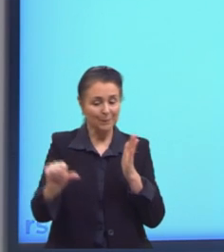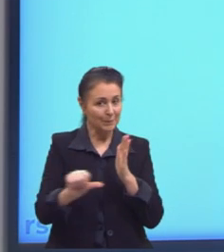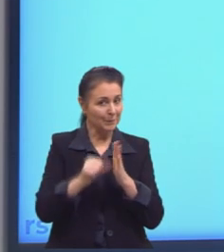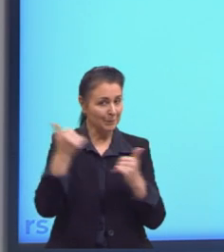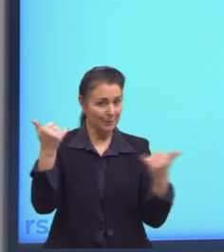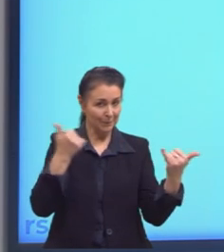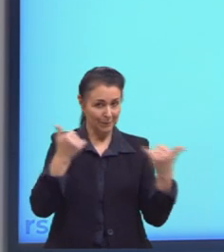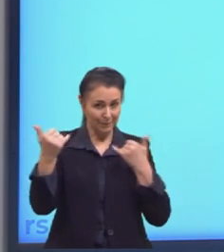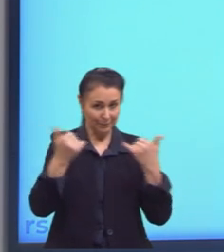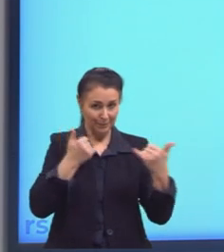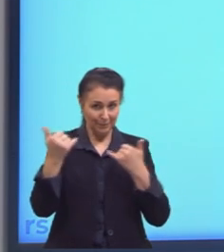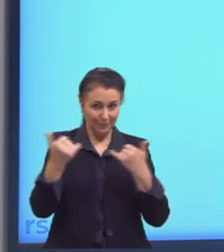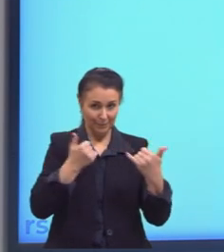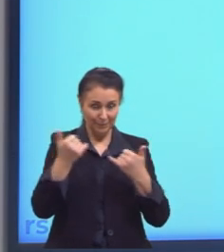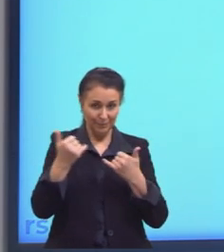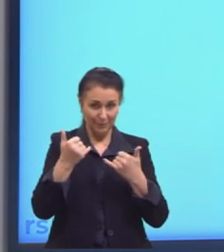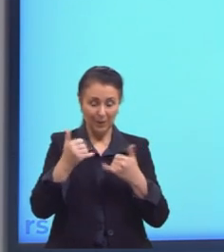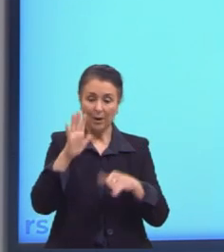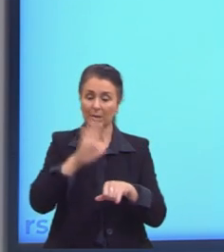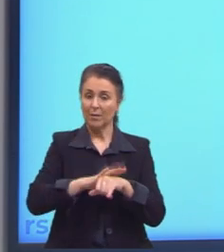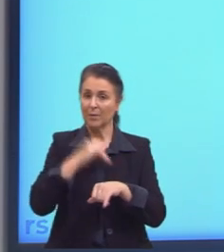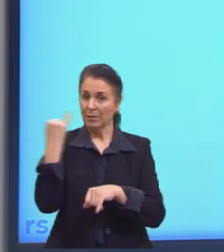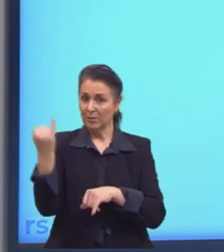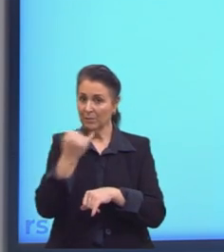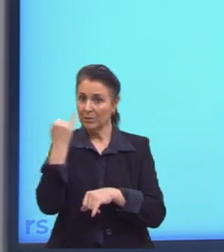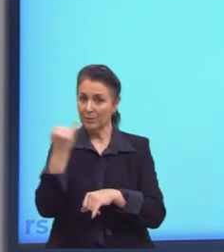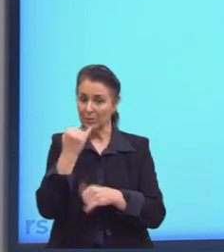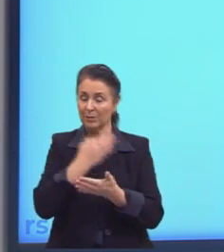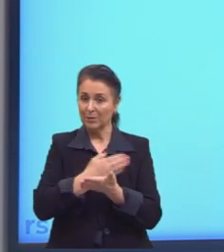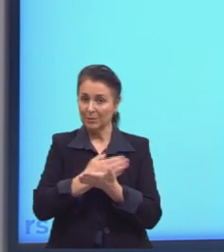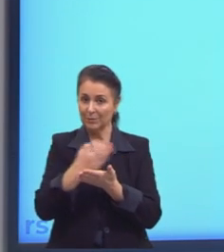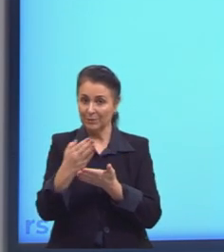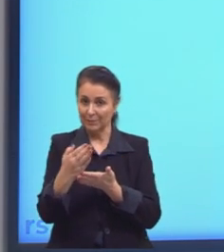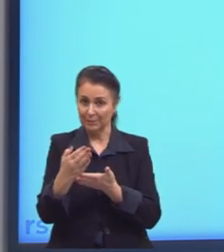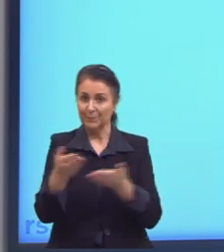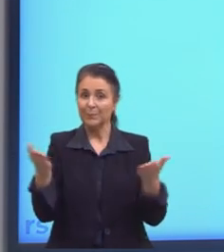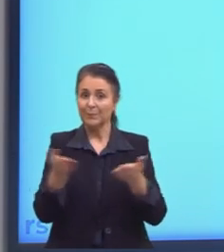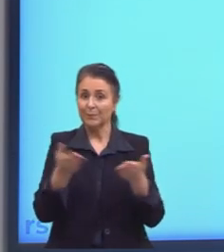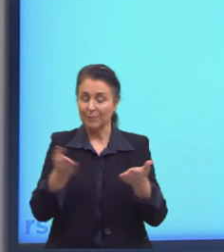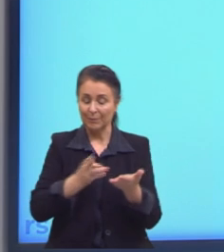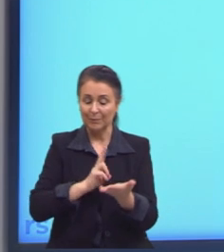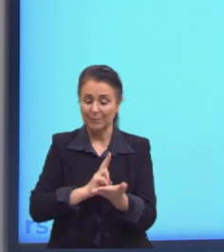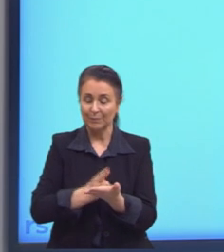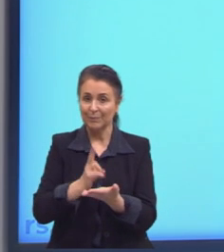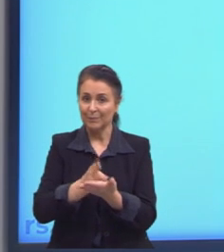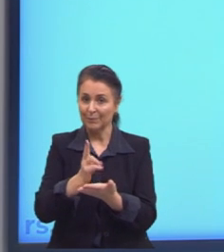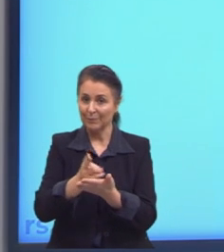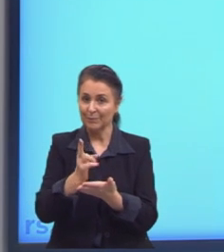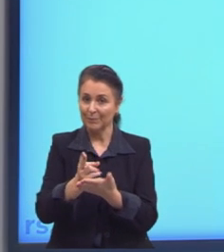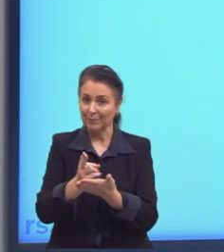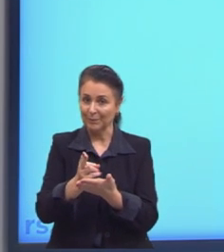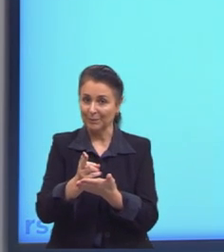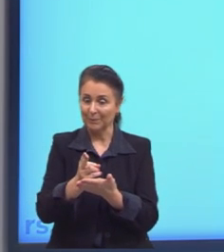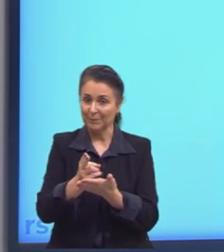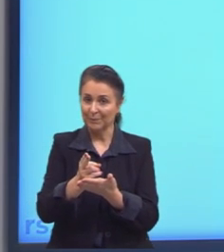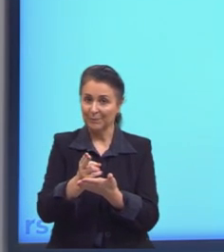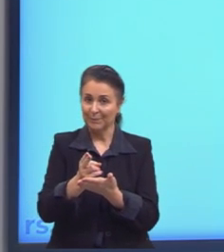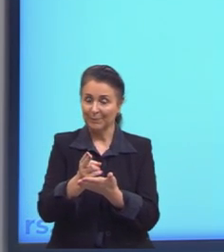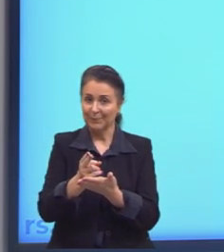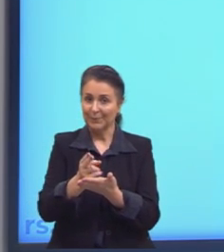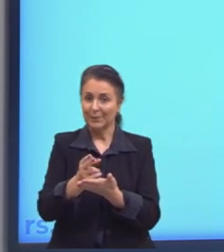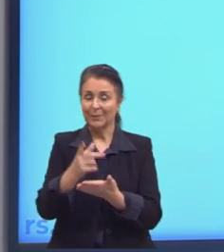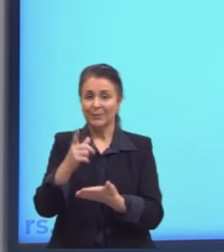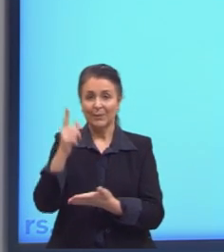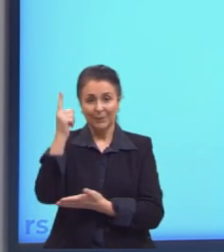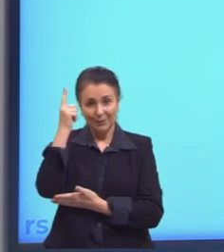tinha, que eu determinei que era a mais importante para a gente dar início. Então, agora a gente continua o nosso raciocínio. Eu